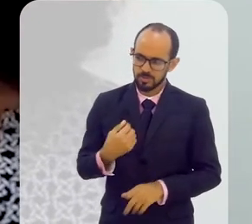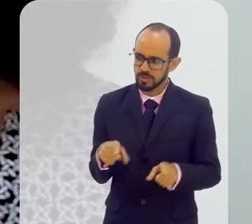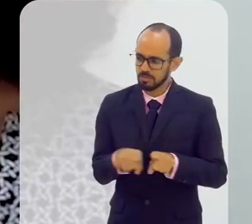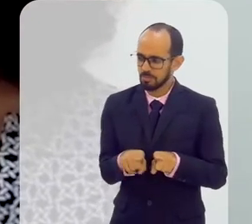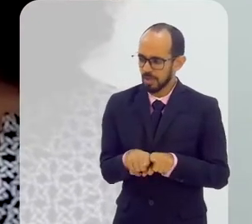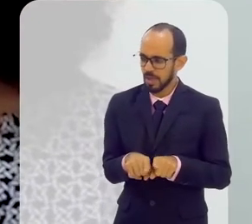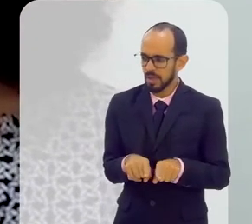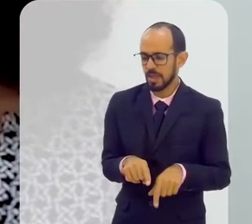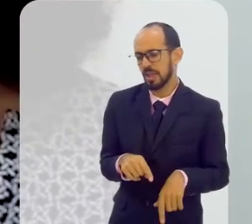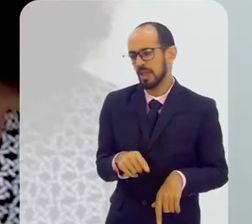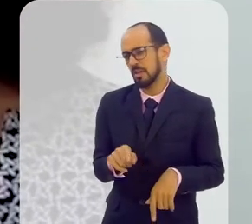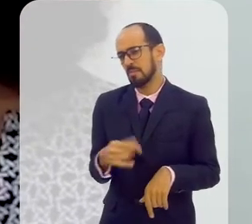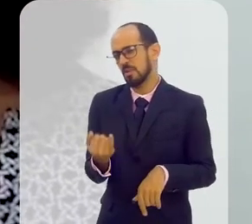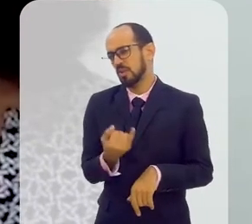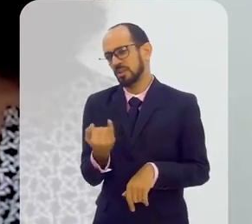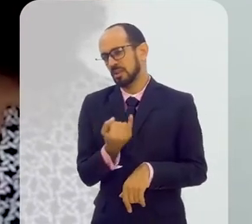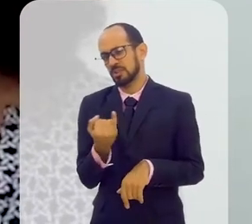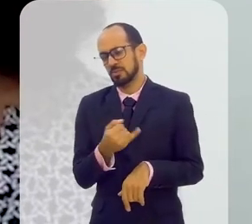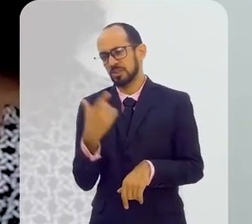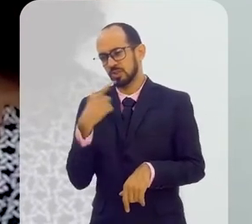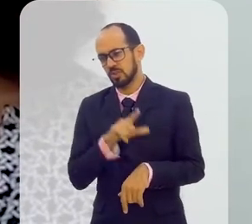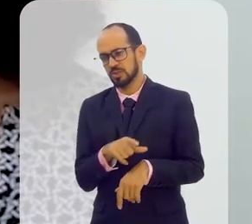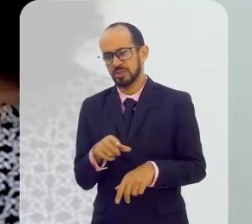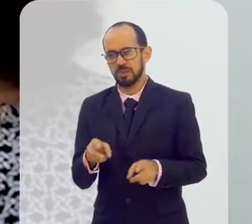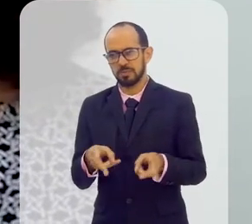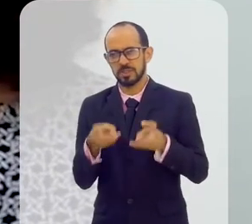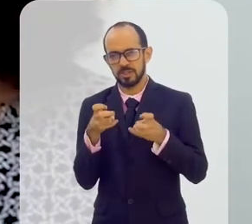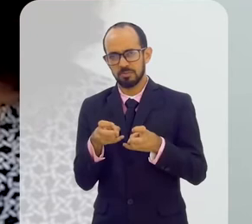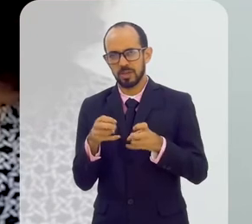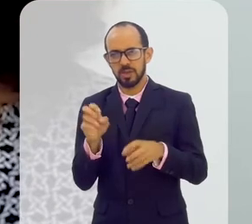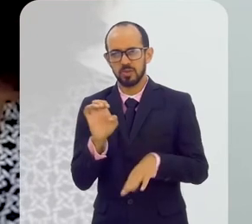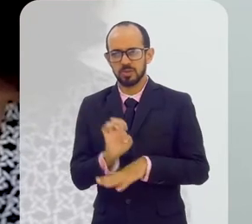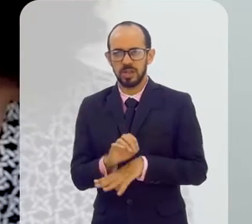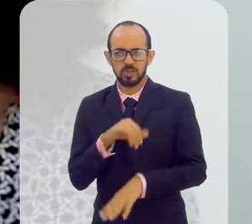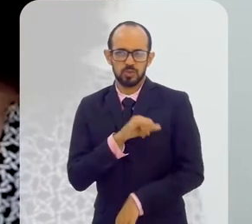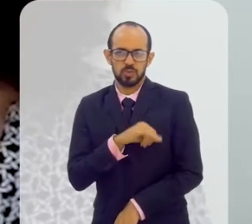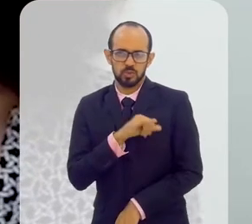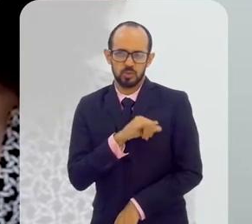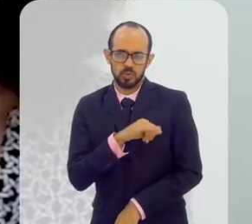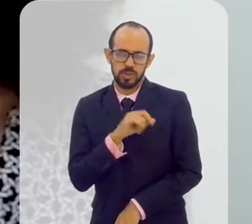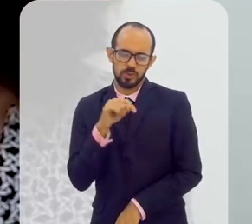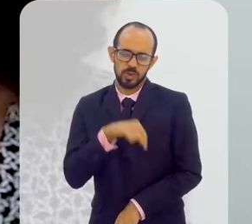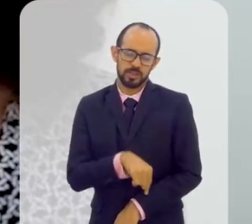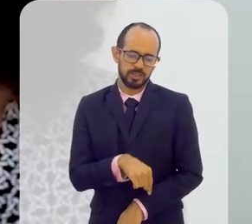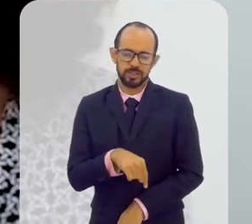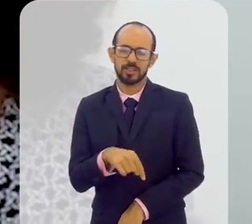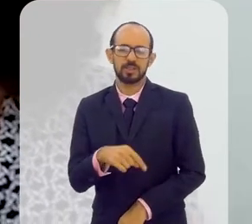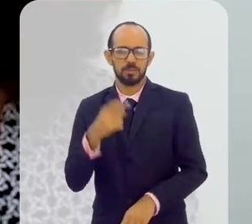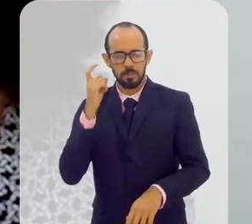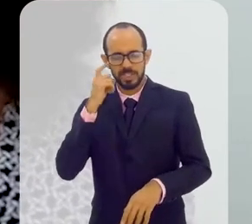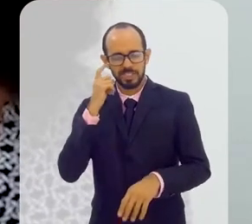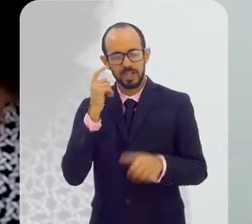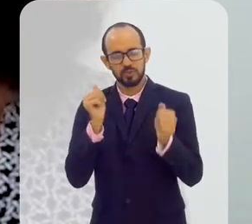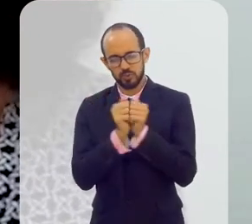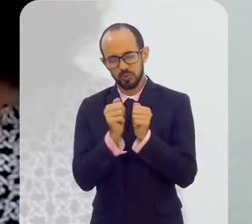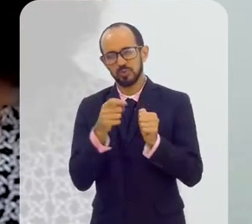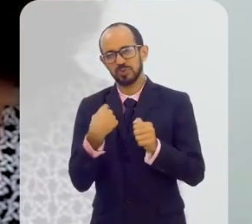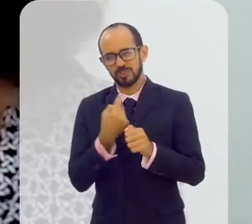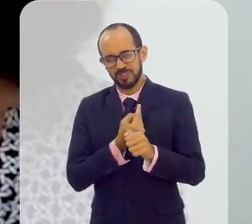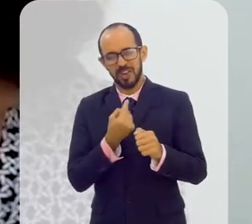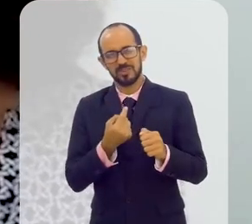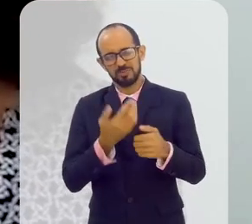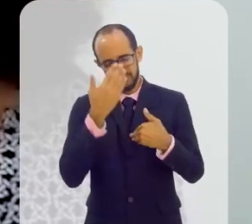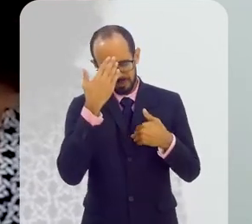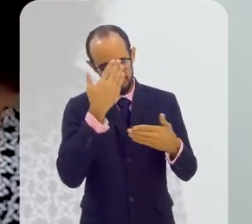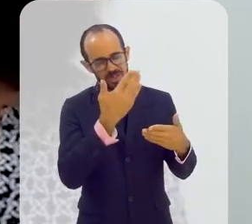participam nas câmaras setoriais é de fundamental importância para a gente ter um pedacinho do estado do Rio aqui para pensar